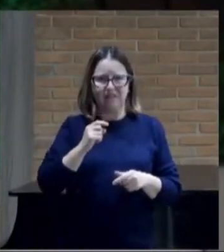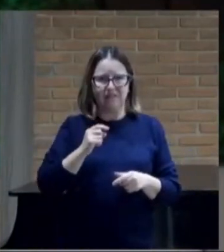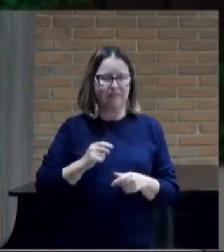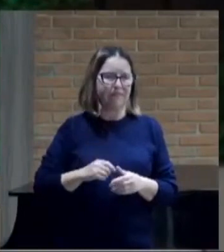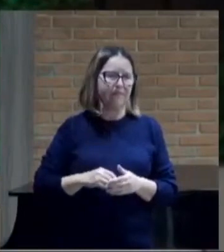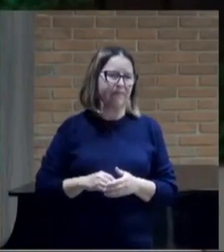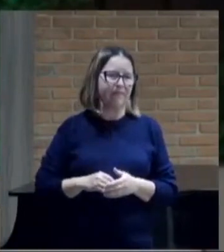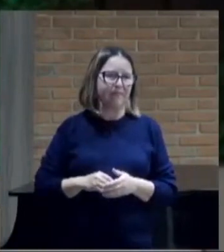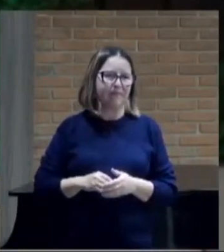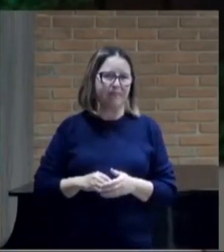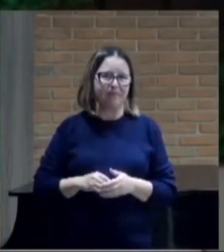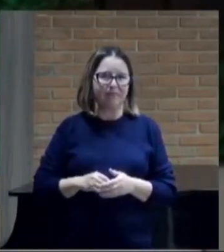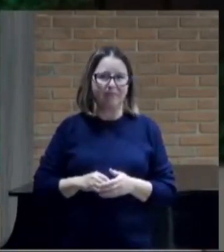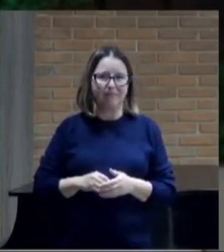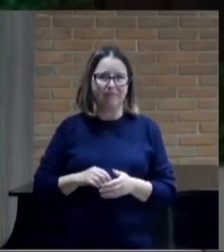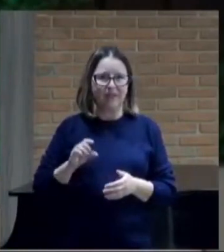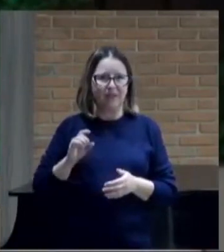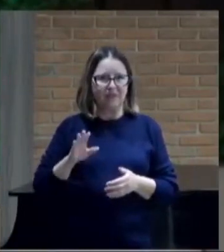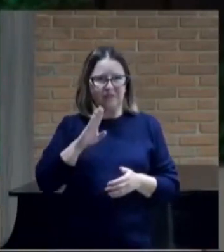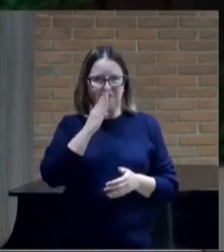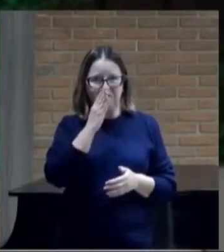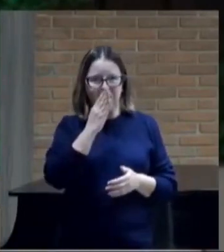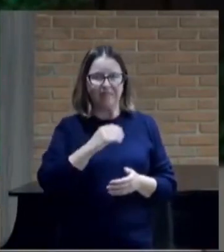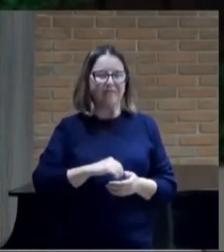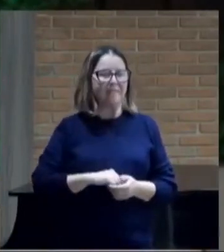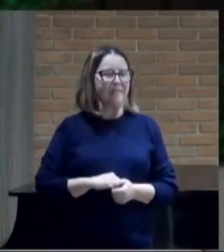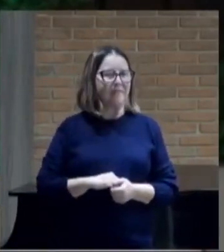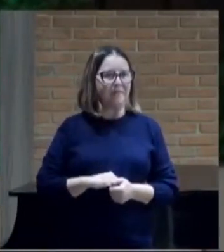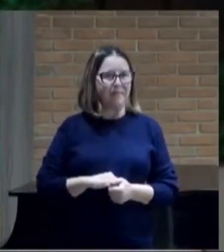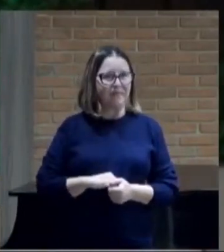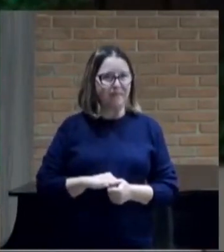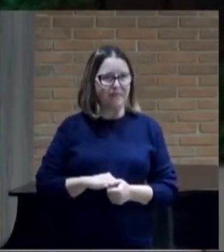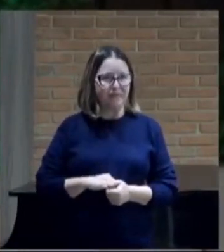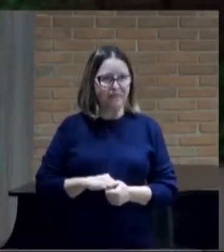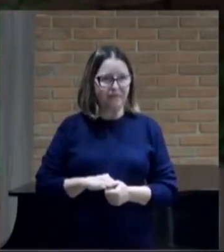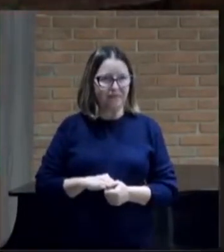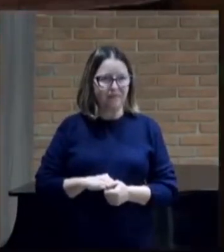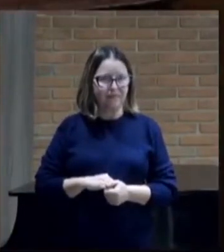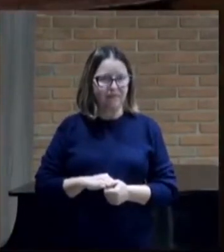só vem engano então vamos dar um pouquinho mais